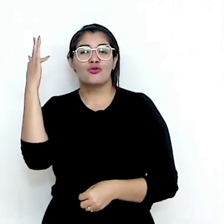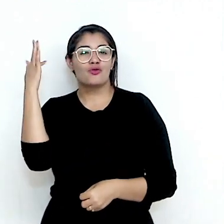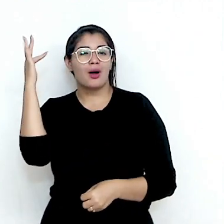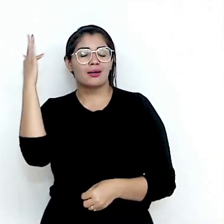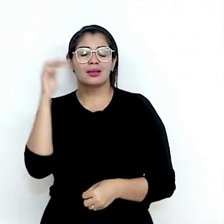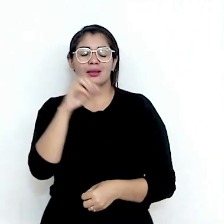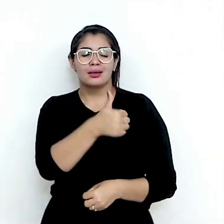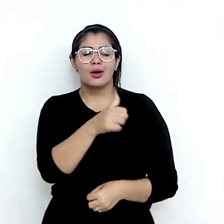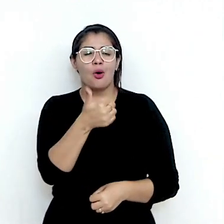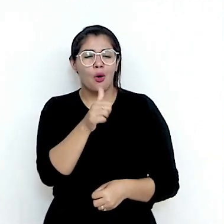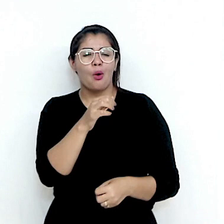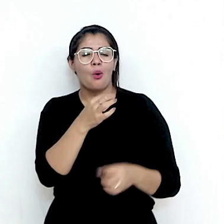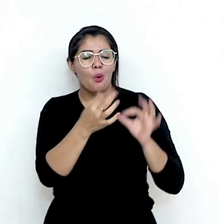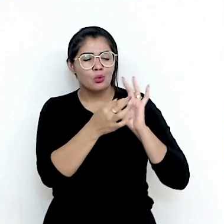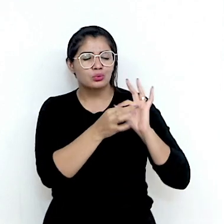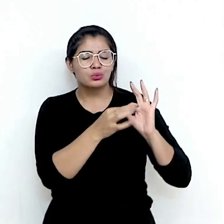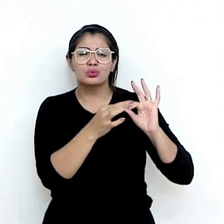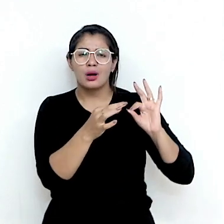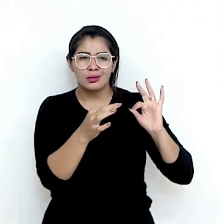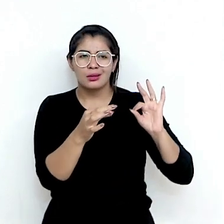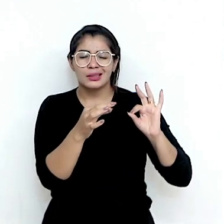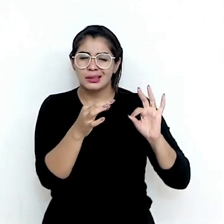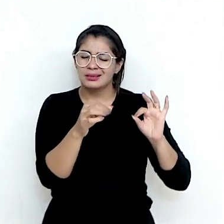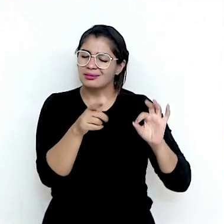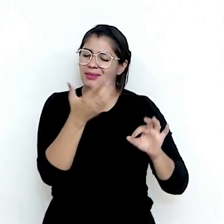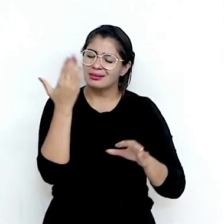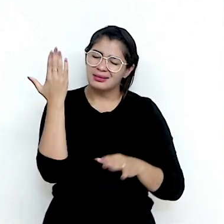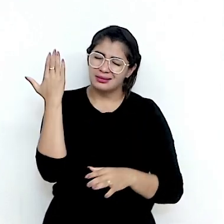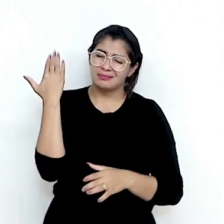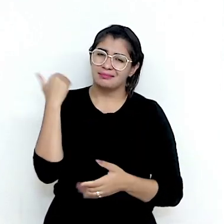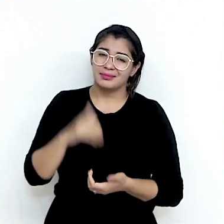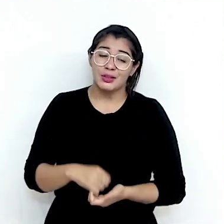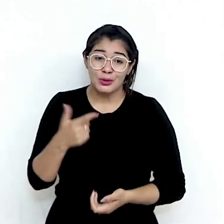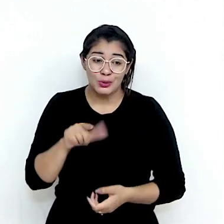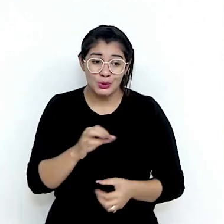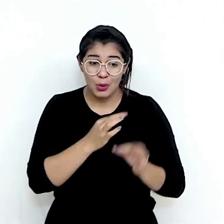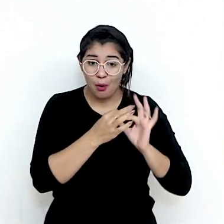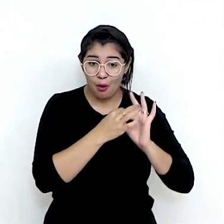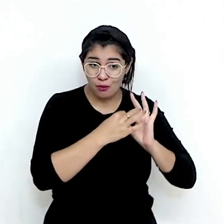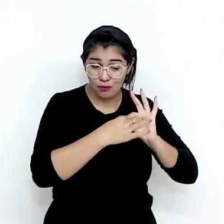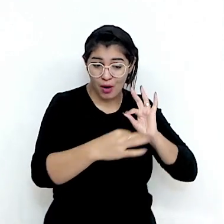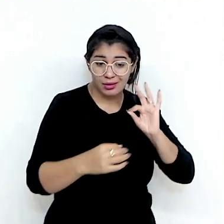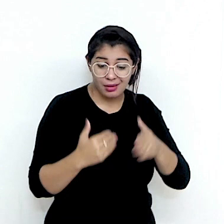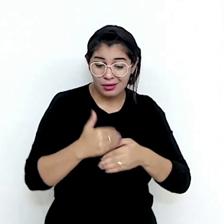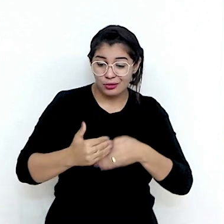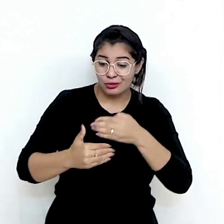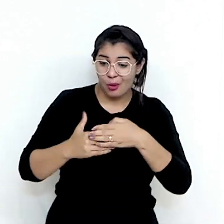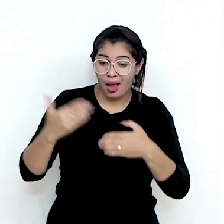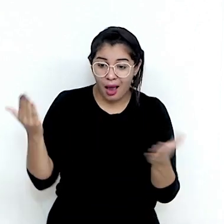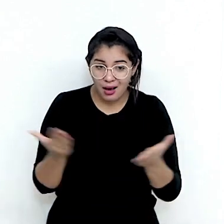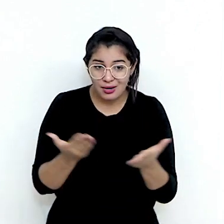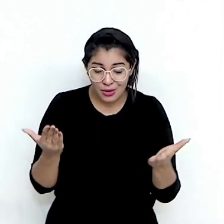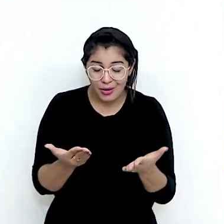11 cabos já em operação, alguns bastante antigos, e um novo cabo que está sendo construído agora, nesse